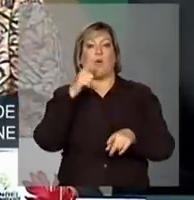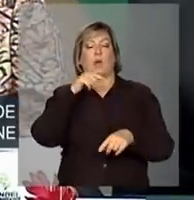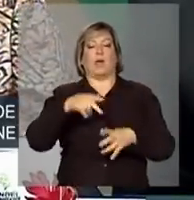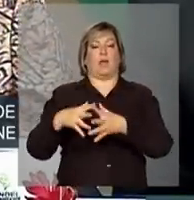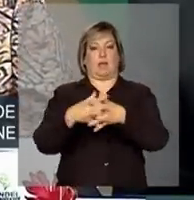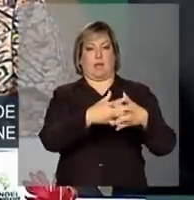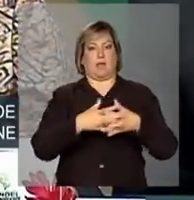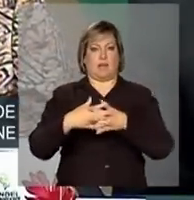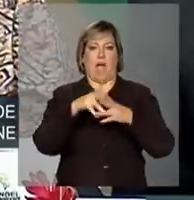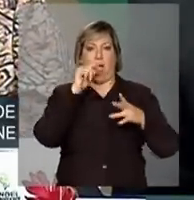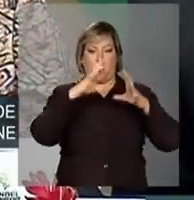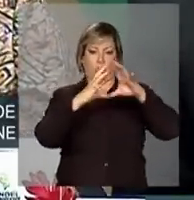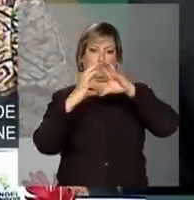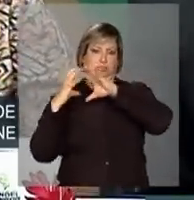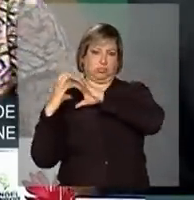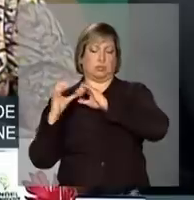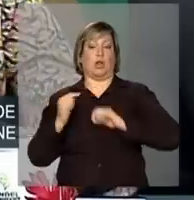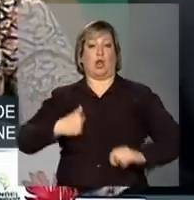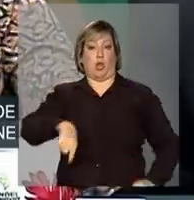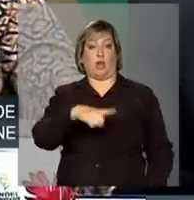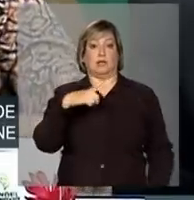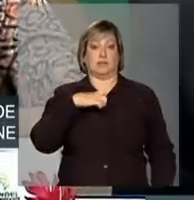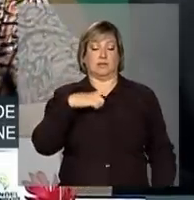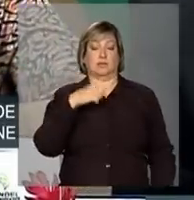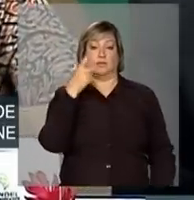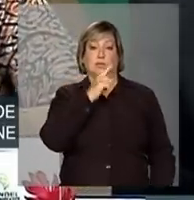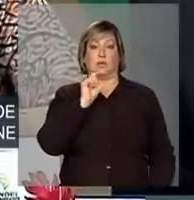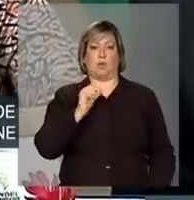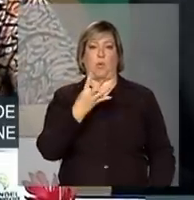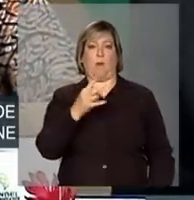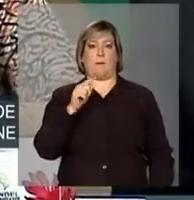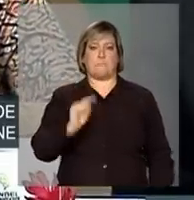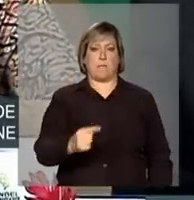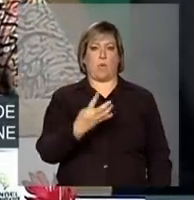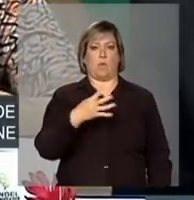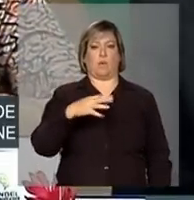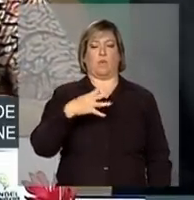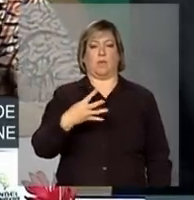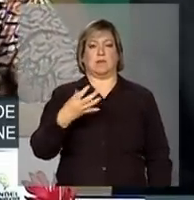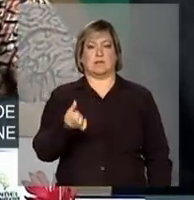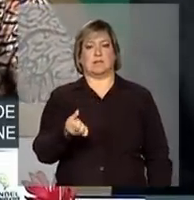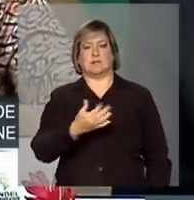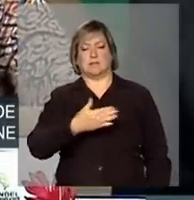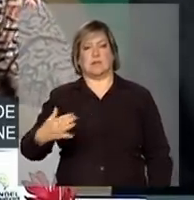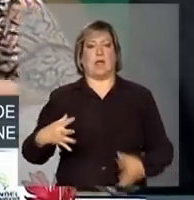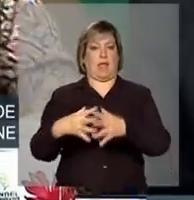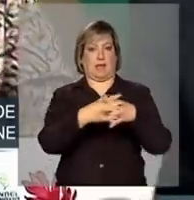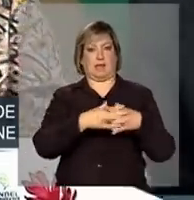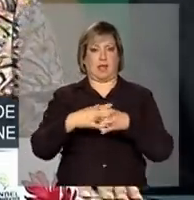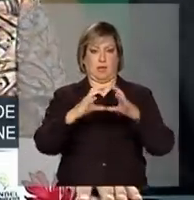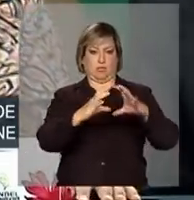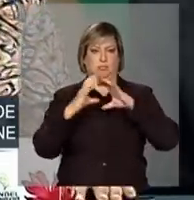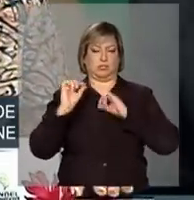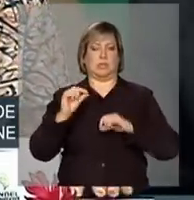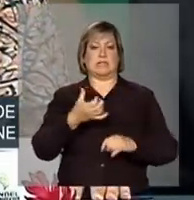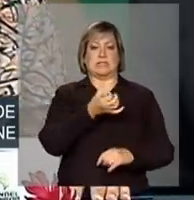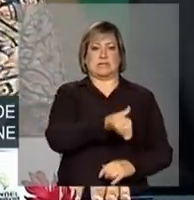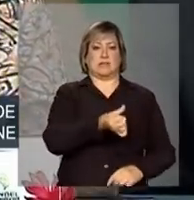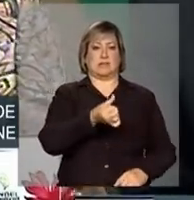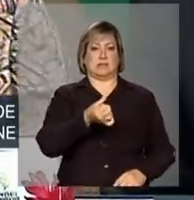mantivemos 4.746 carros pipas distribuindo água em 777